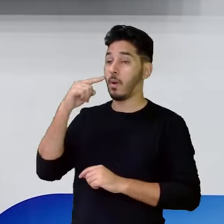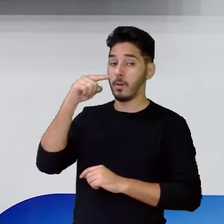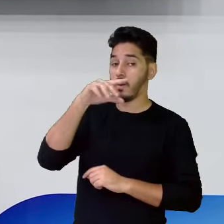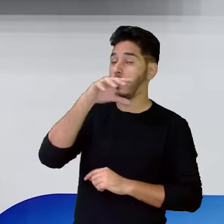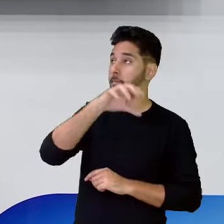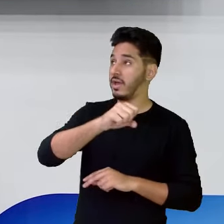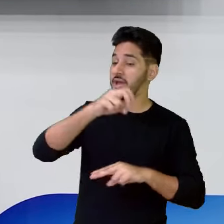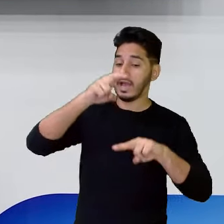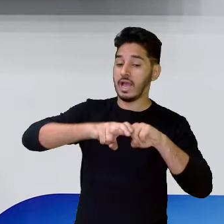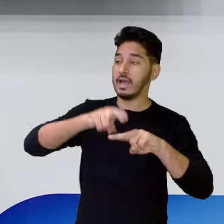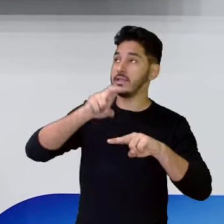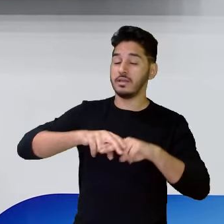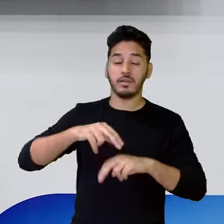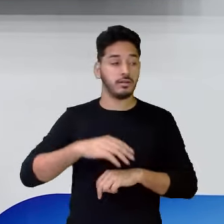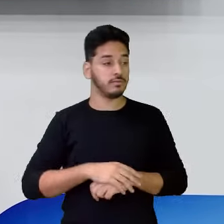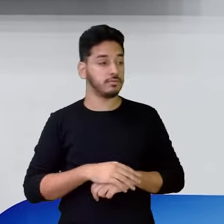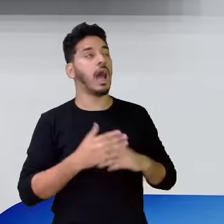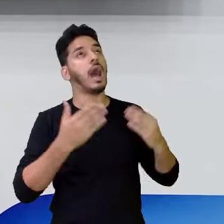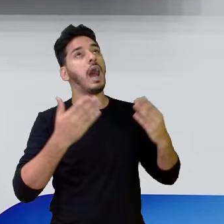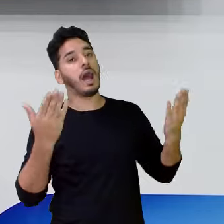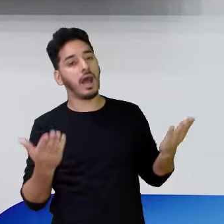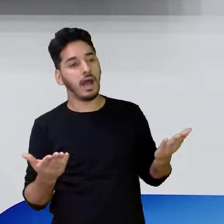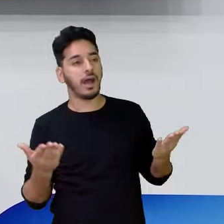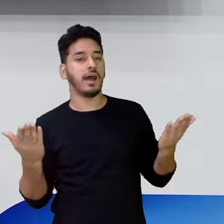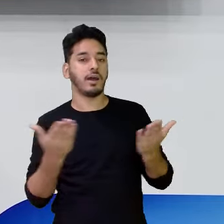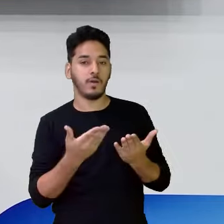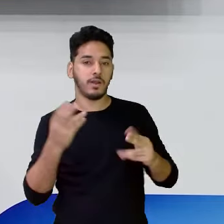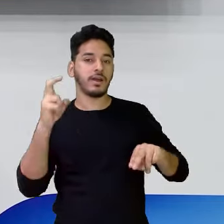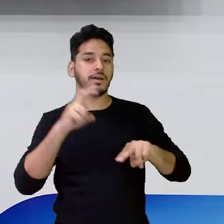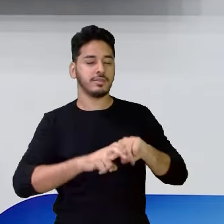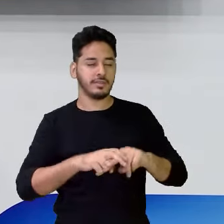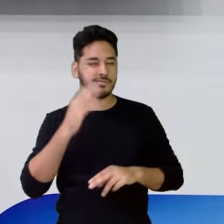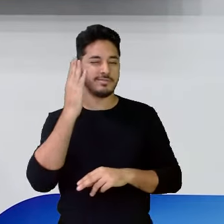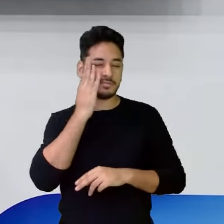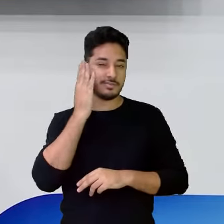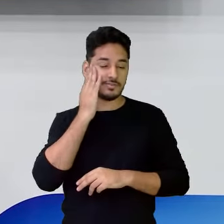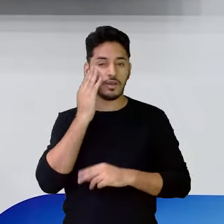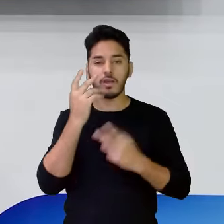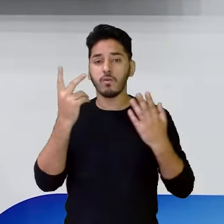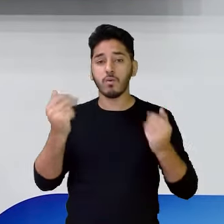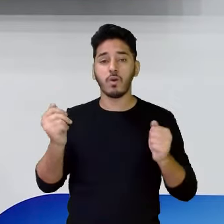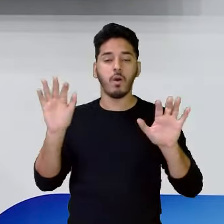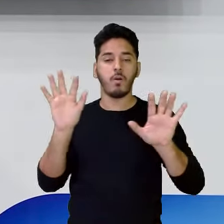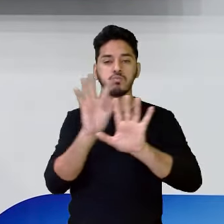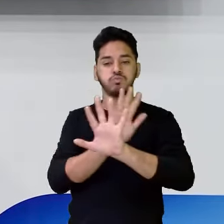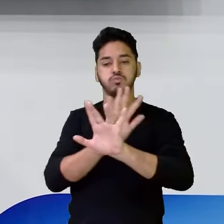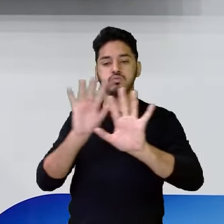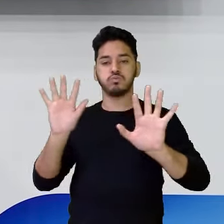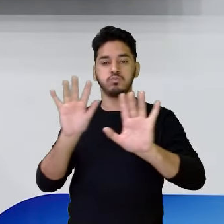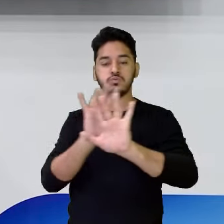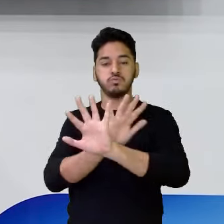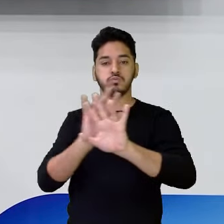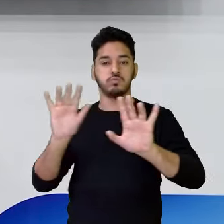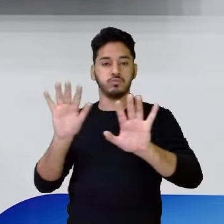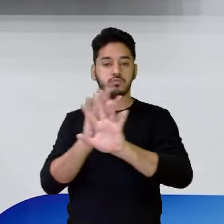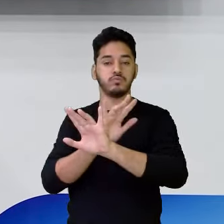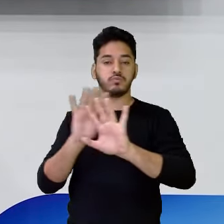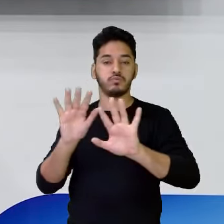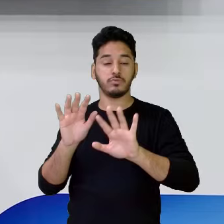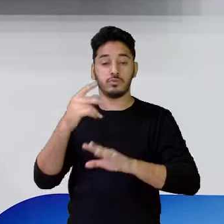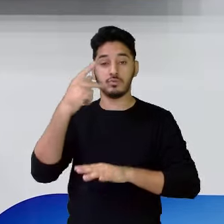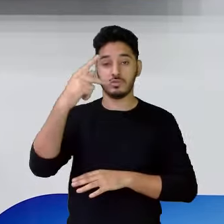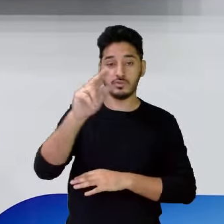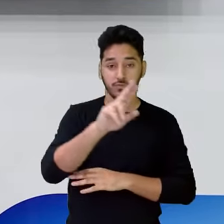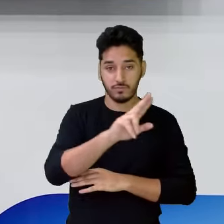você, com as pessoas. No meio da multidão, você ainda aí, através do seu